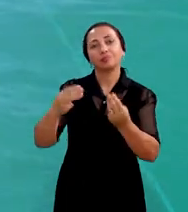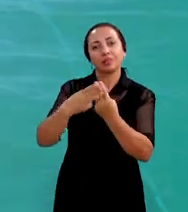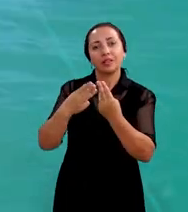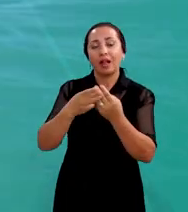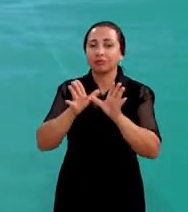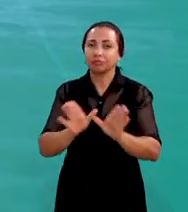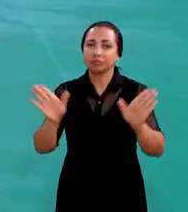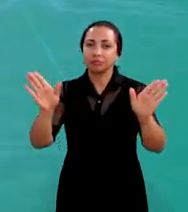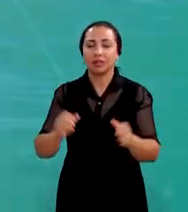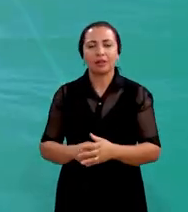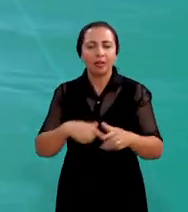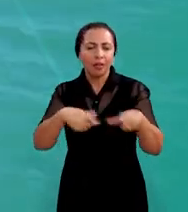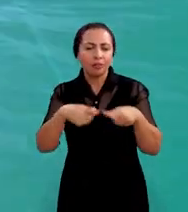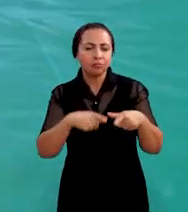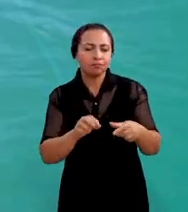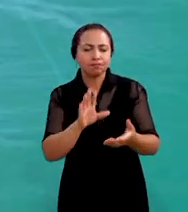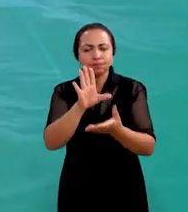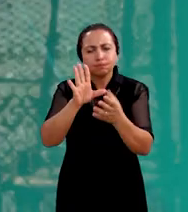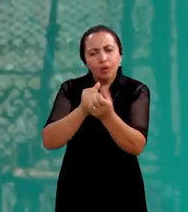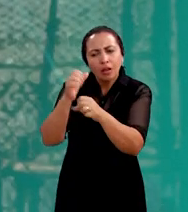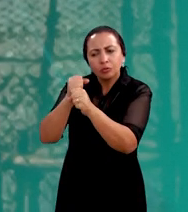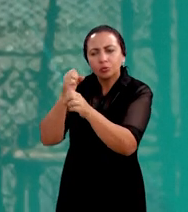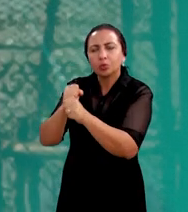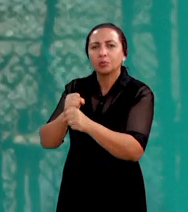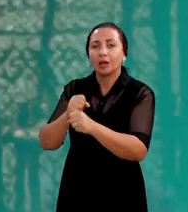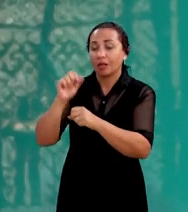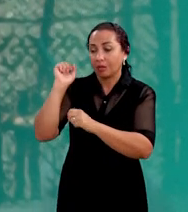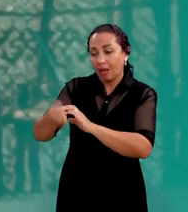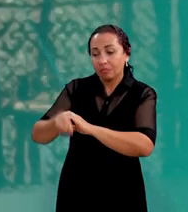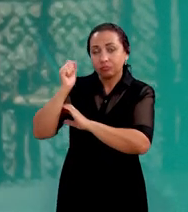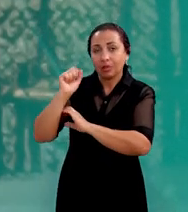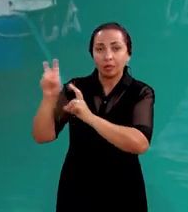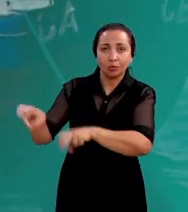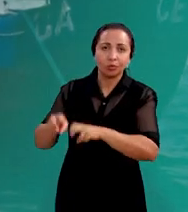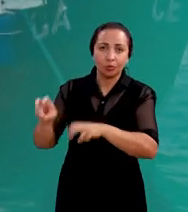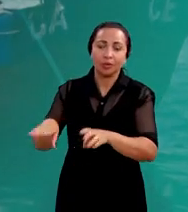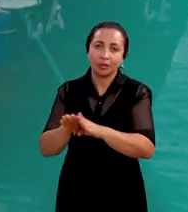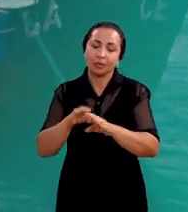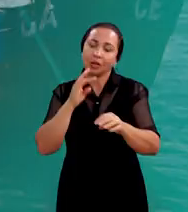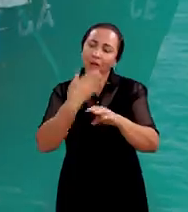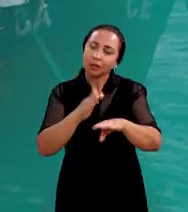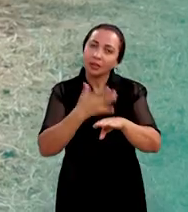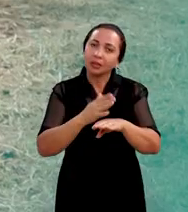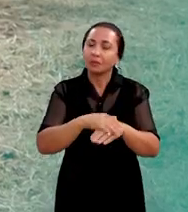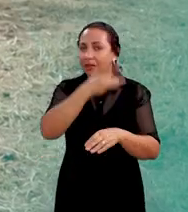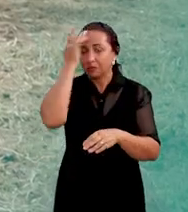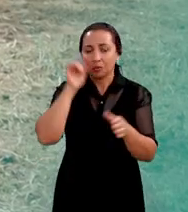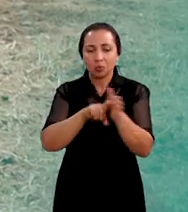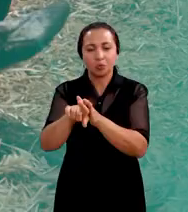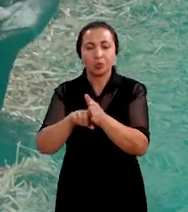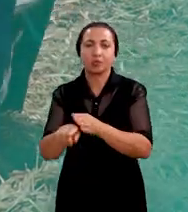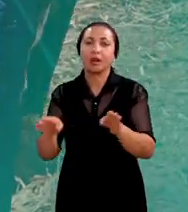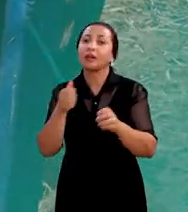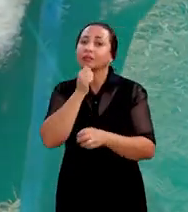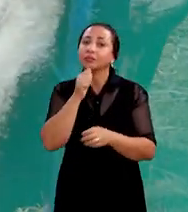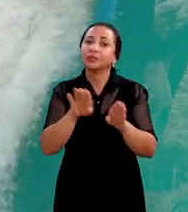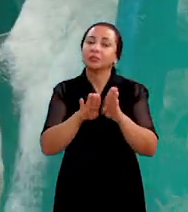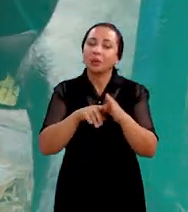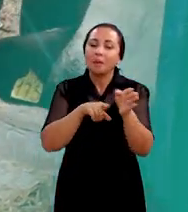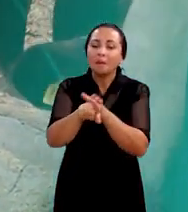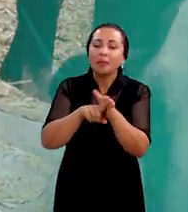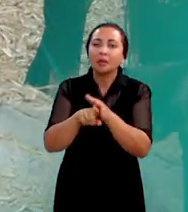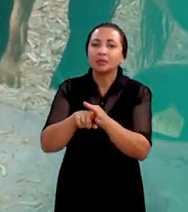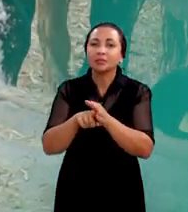Ceará estão empenhados no levantamento da pesca de curral e na capacitação dos pesquisadores. E ainda, uma pesquisa da